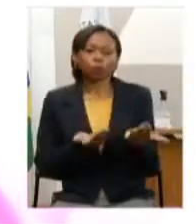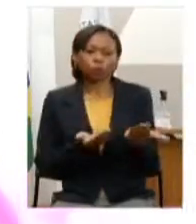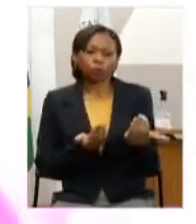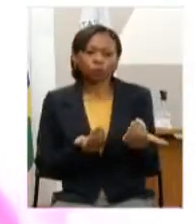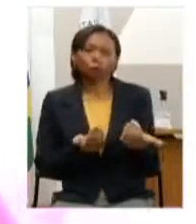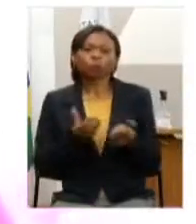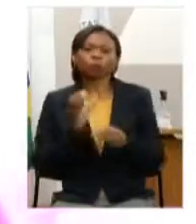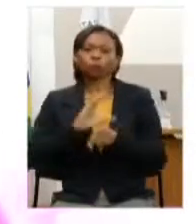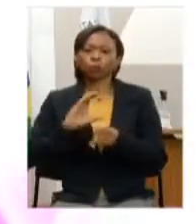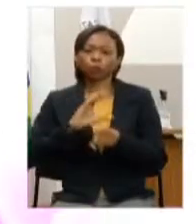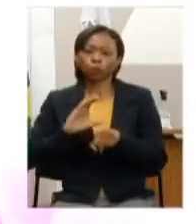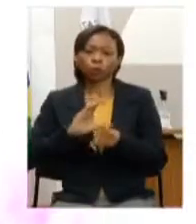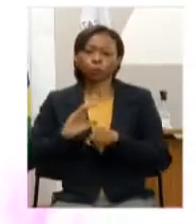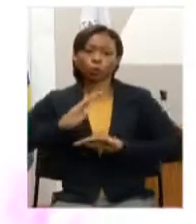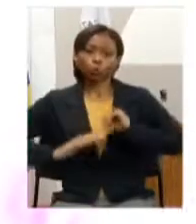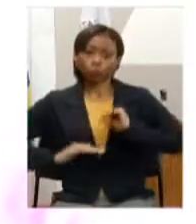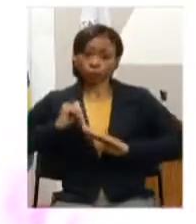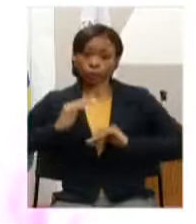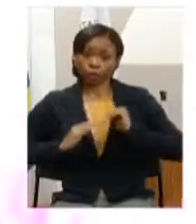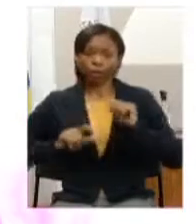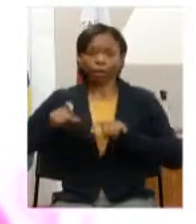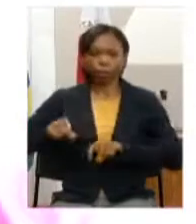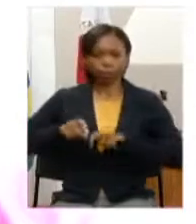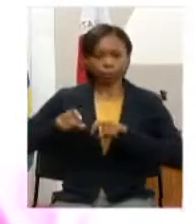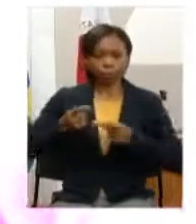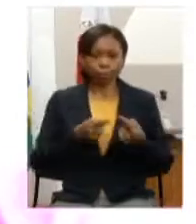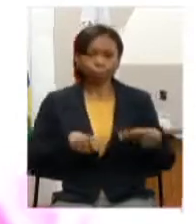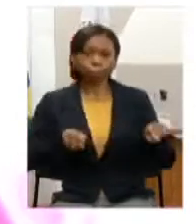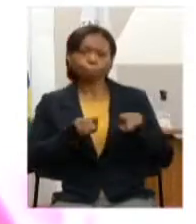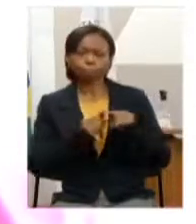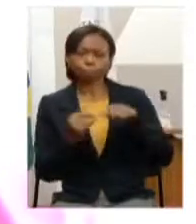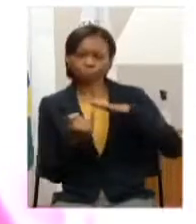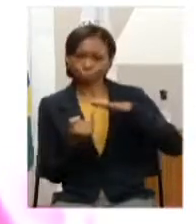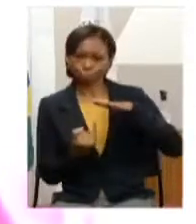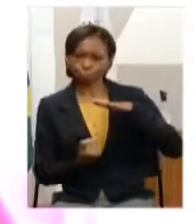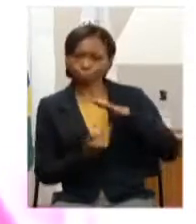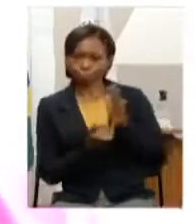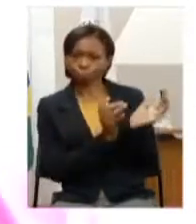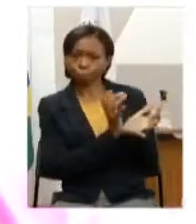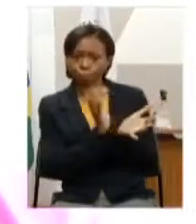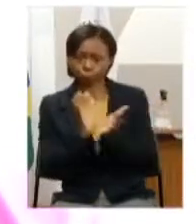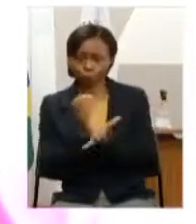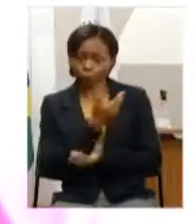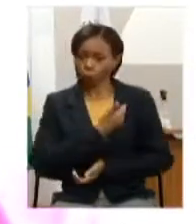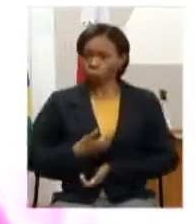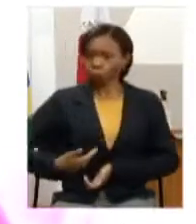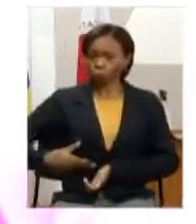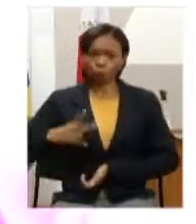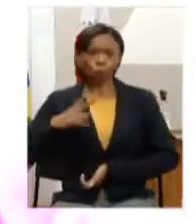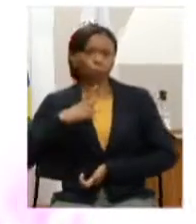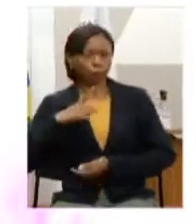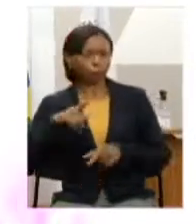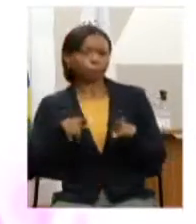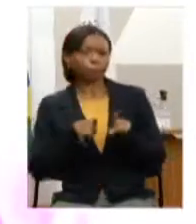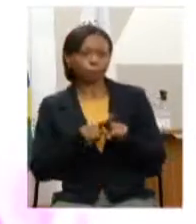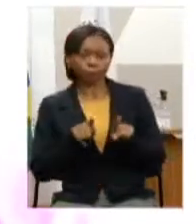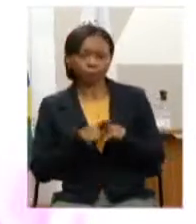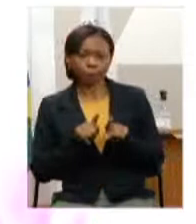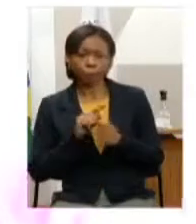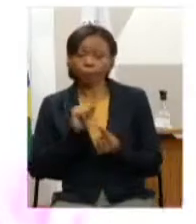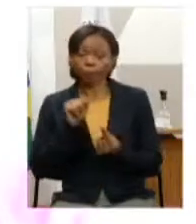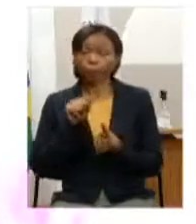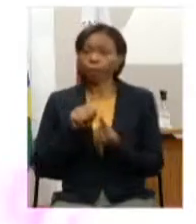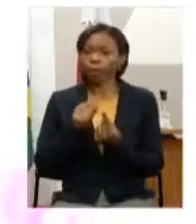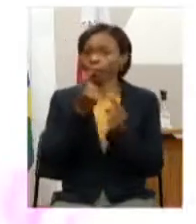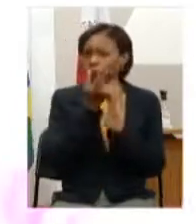técnicos da escola família agrícola em parceria com órgãos e entidades públicas e privadas bem como suas metas financeiras e